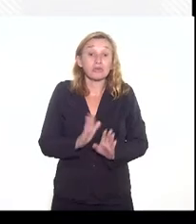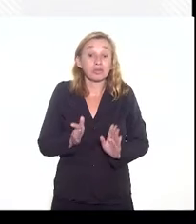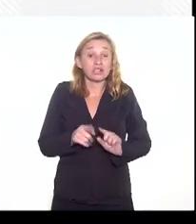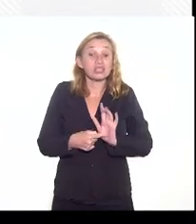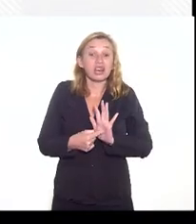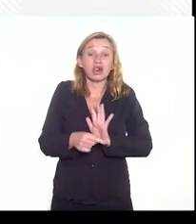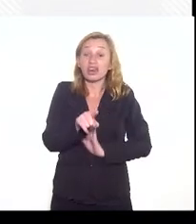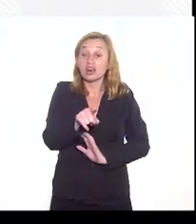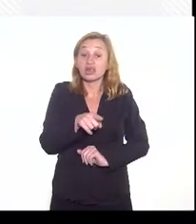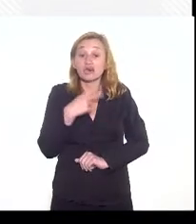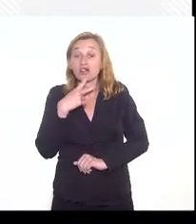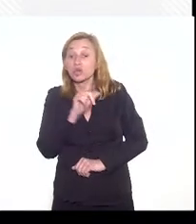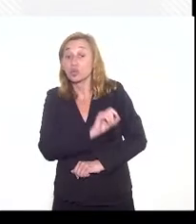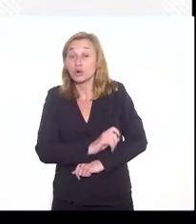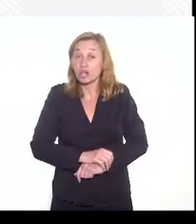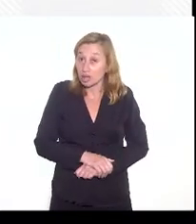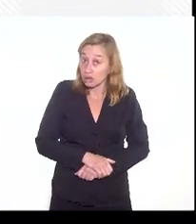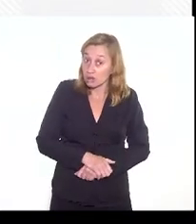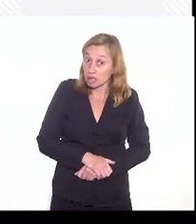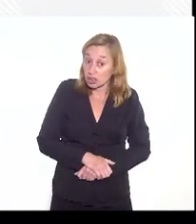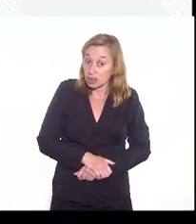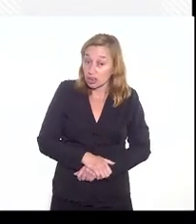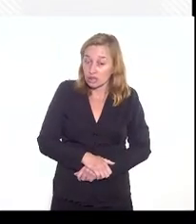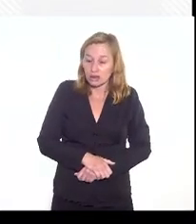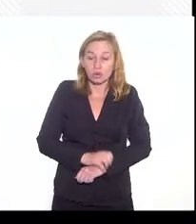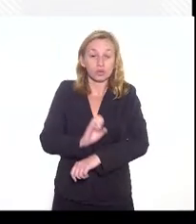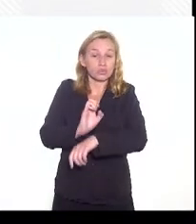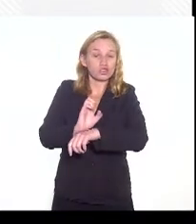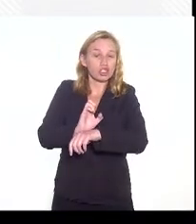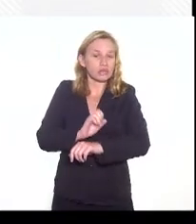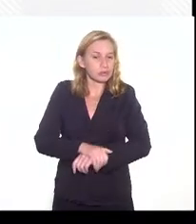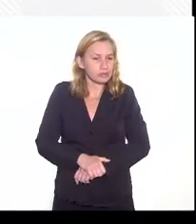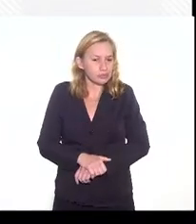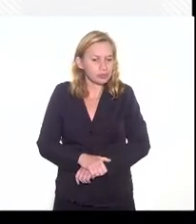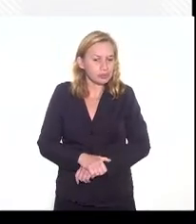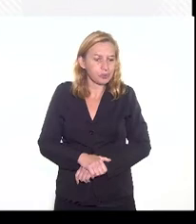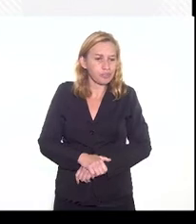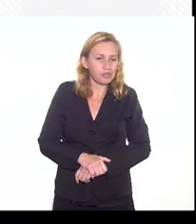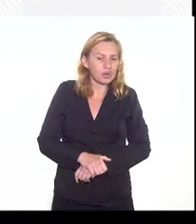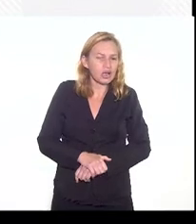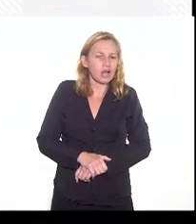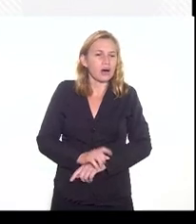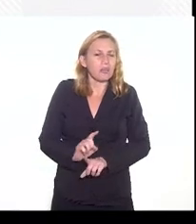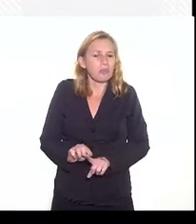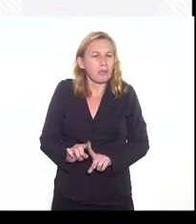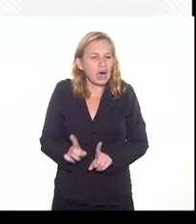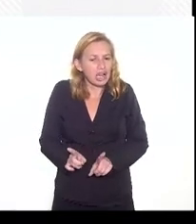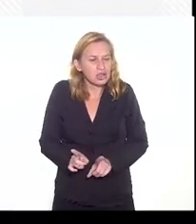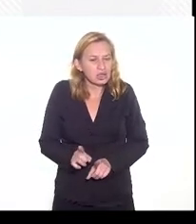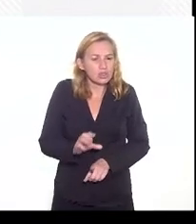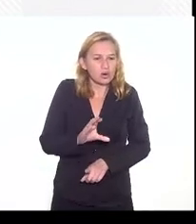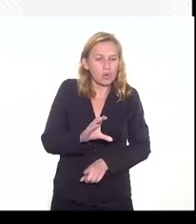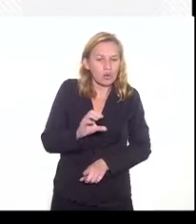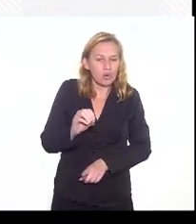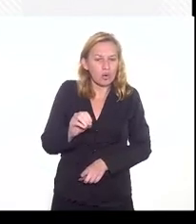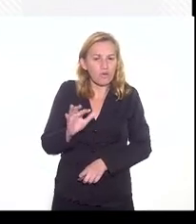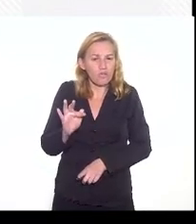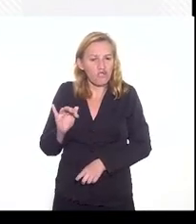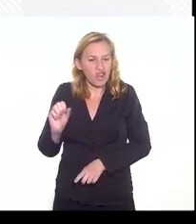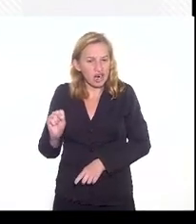a gente está falando do que implica em renúncia do Estado. Só que os que estão no CONFAZ hoje,